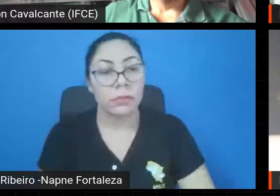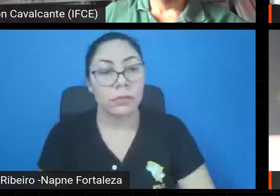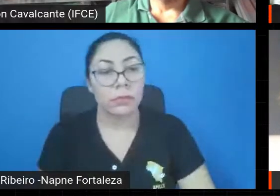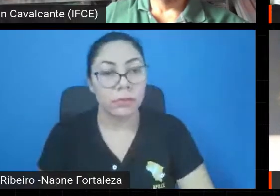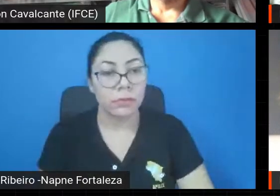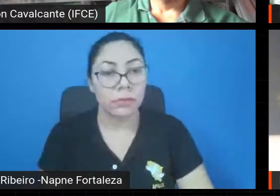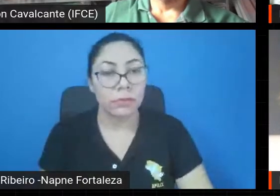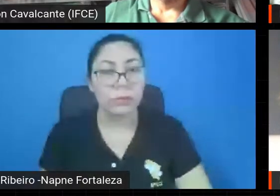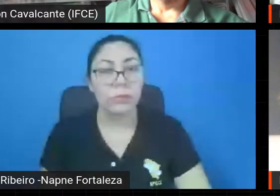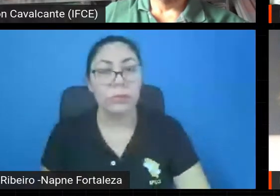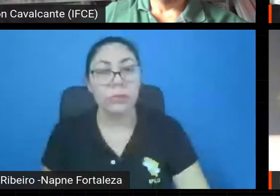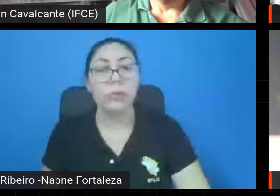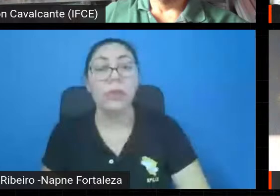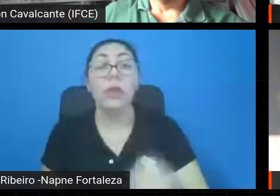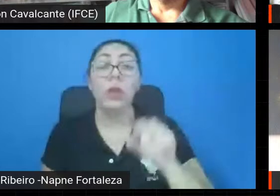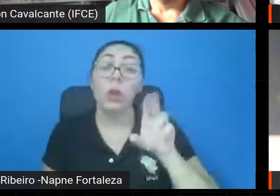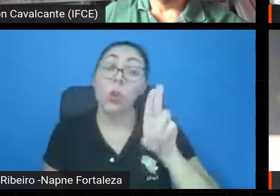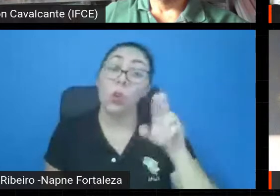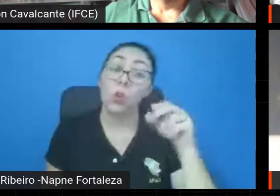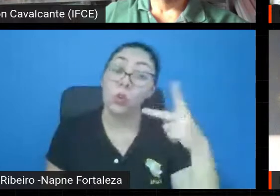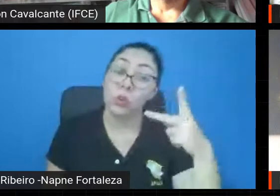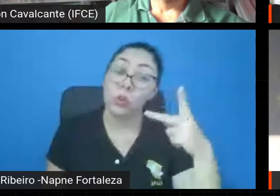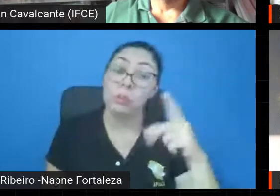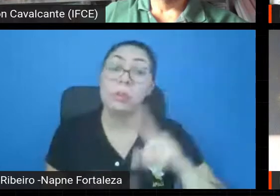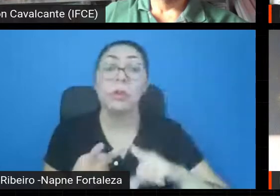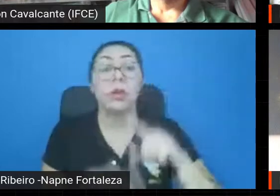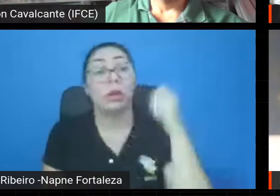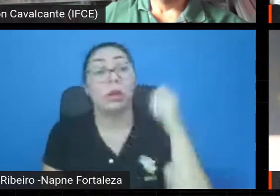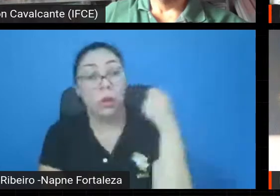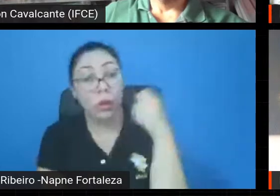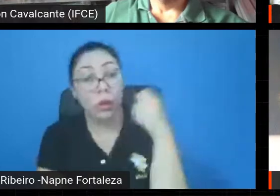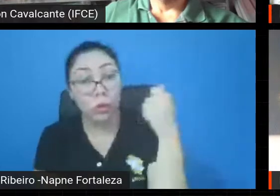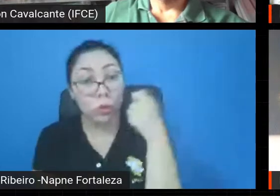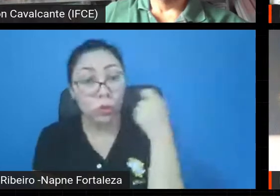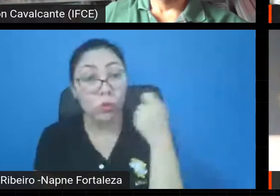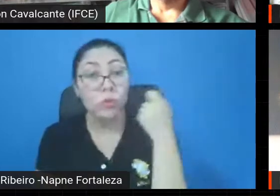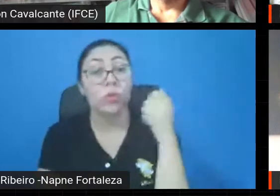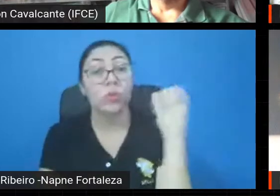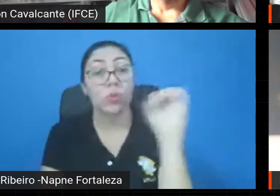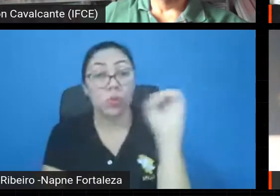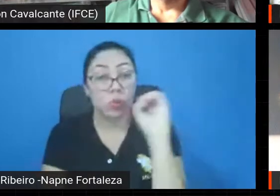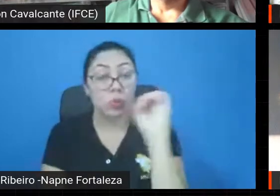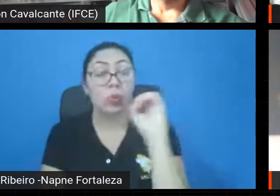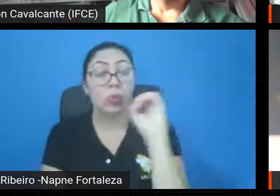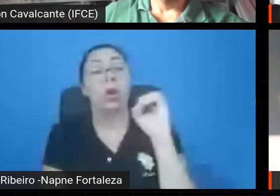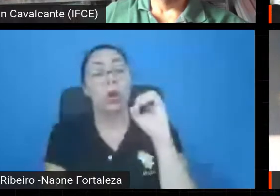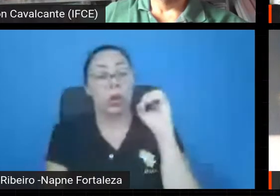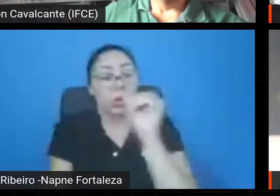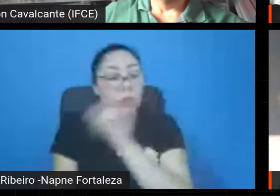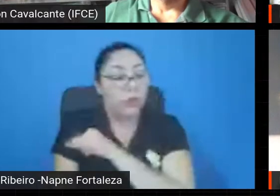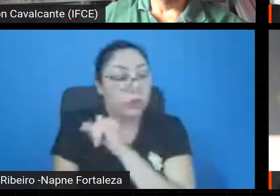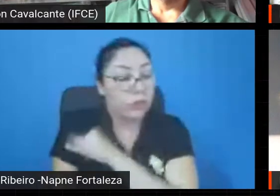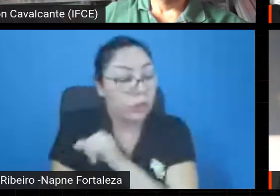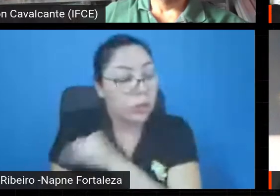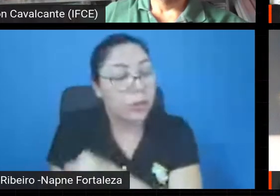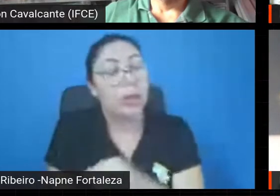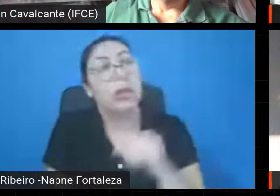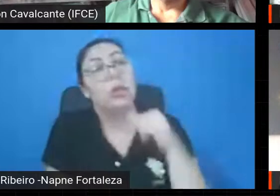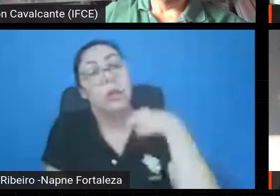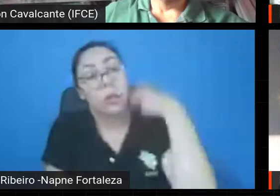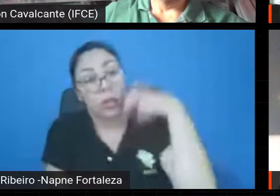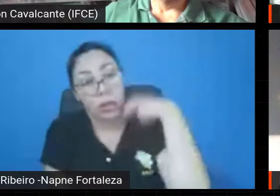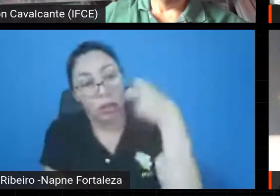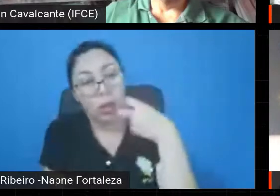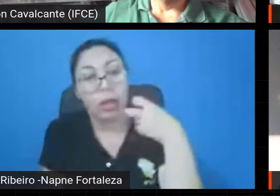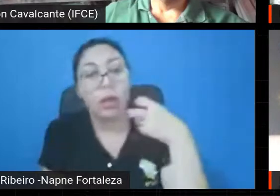E a GENA, USP, Rio Grande do Sul, Rio de Janeiro, Natal, Minas Gerais,